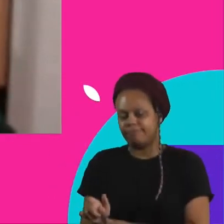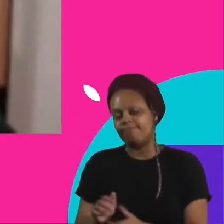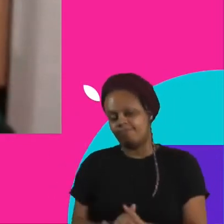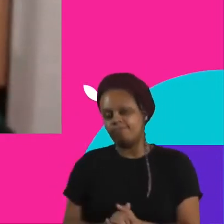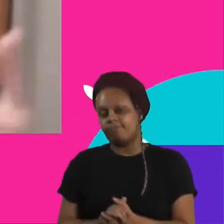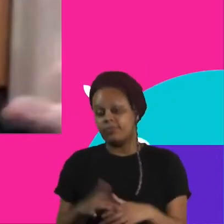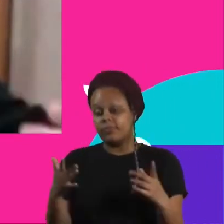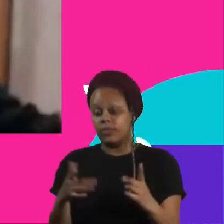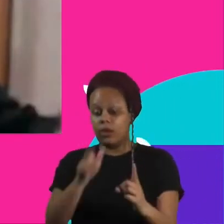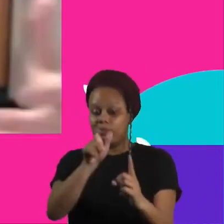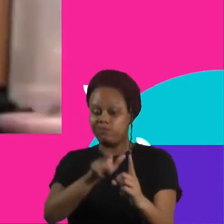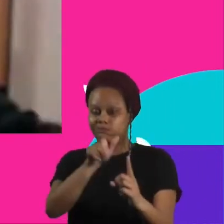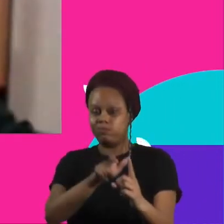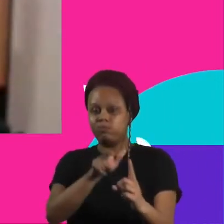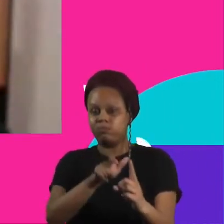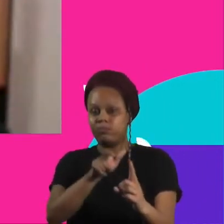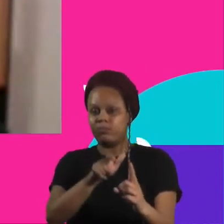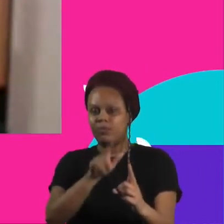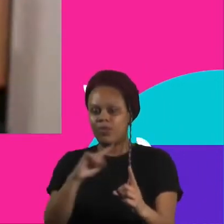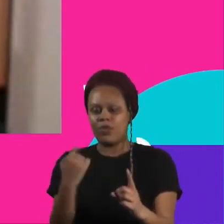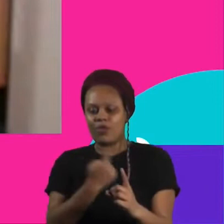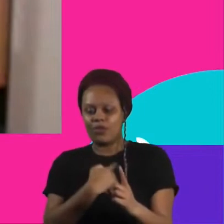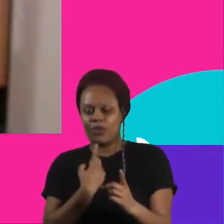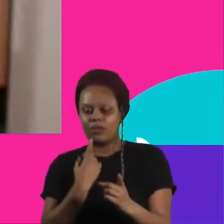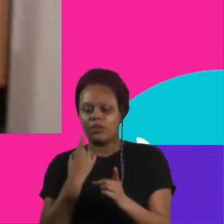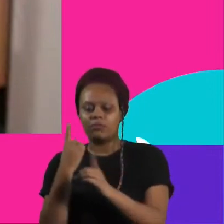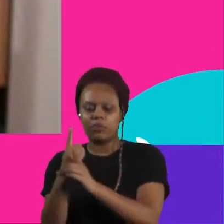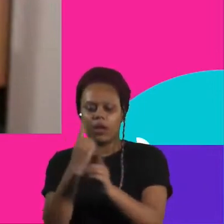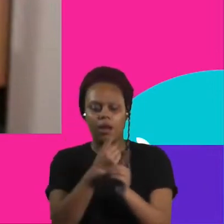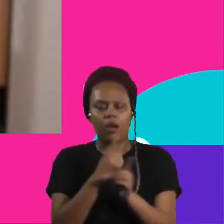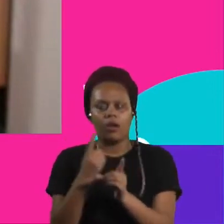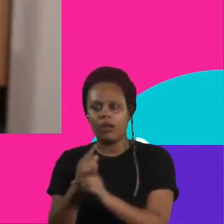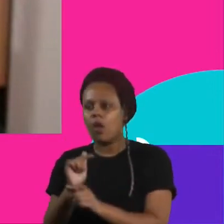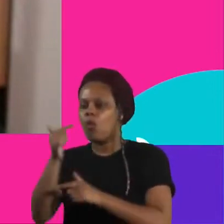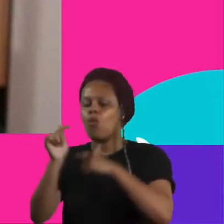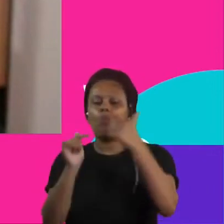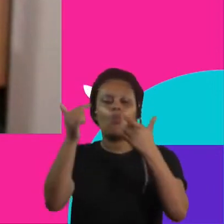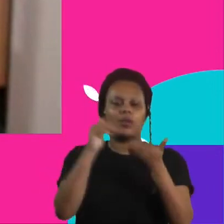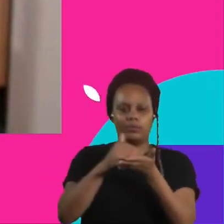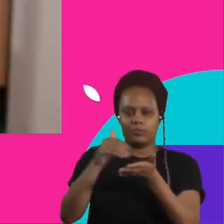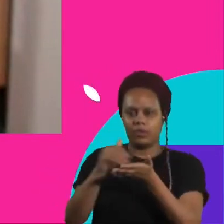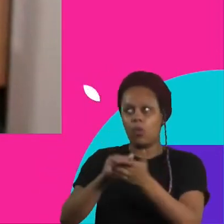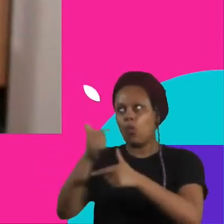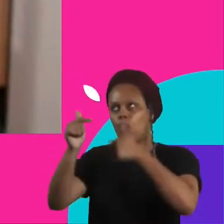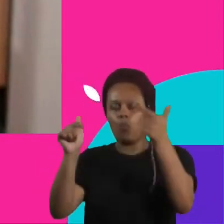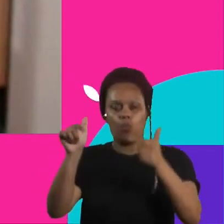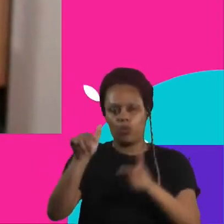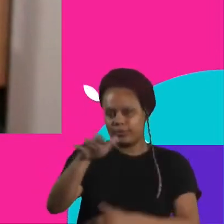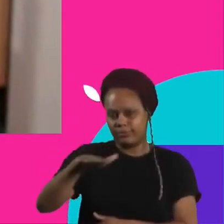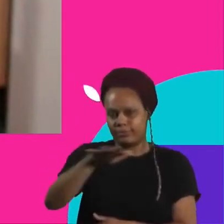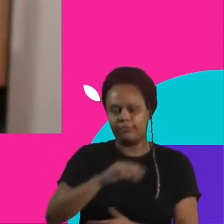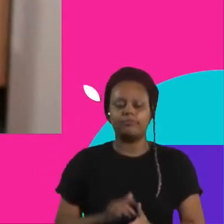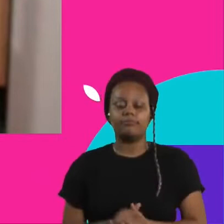são... que se... que a gente vai encontrar em muitas outras secretarias de muitos outros lugares. Essa... essa